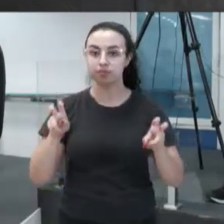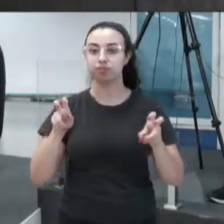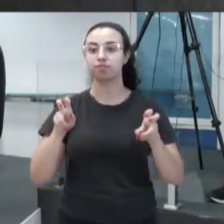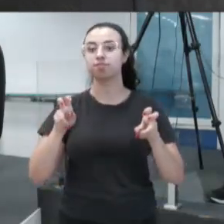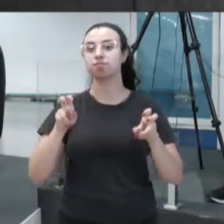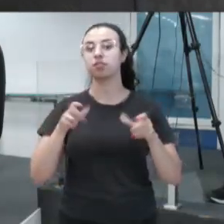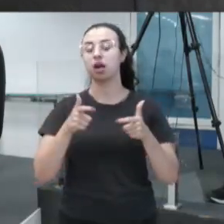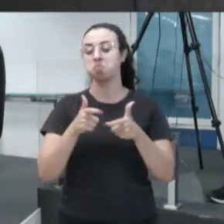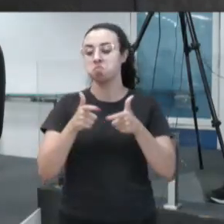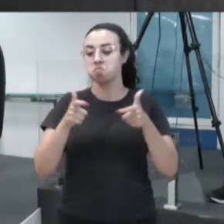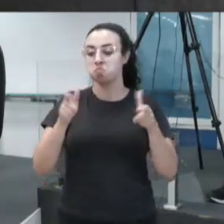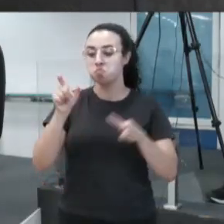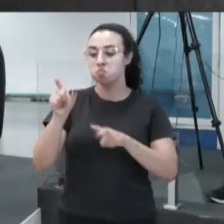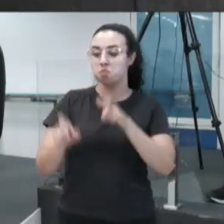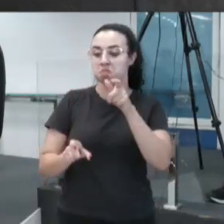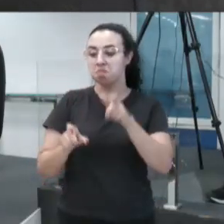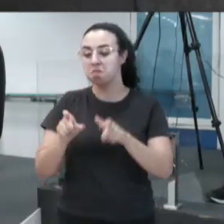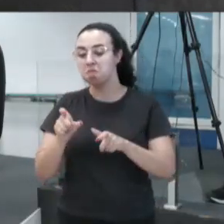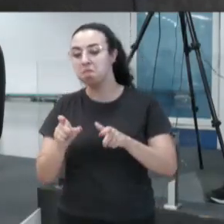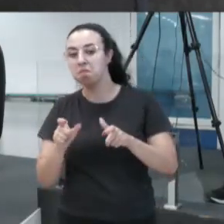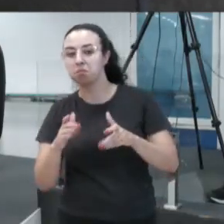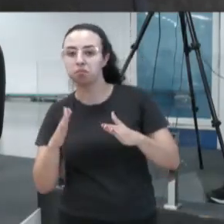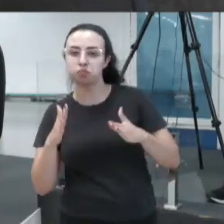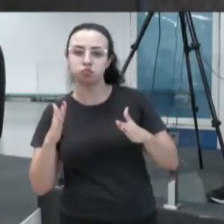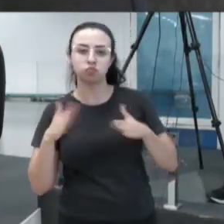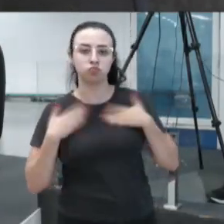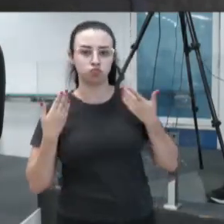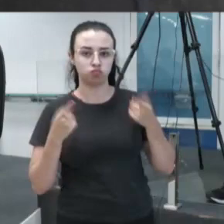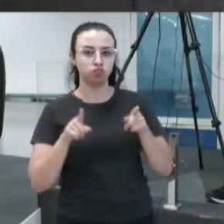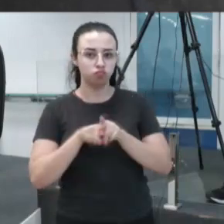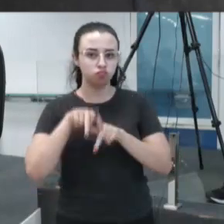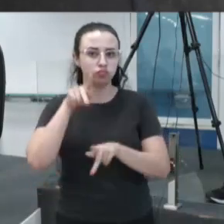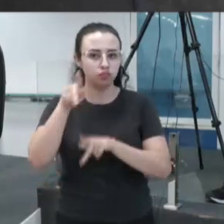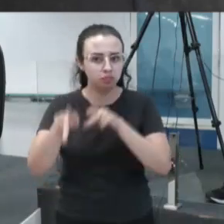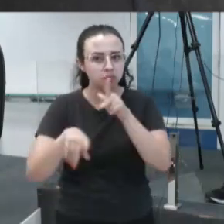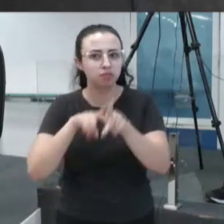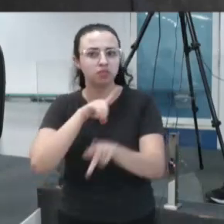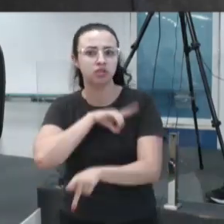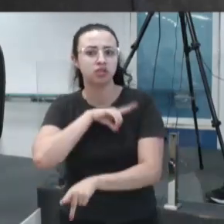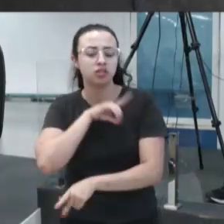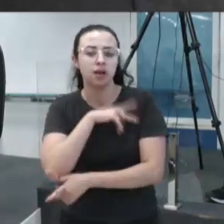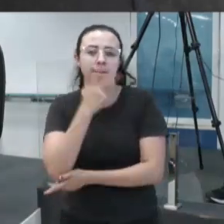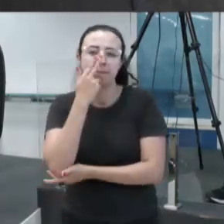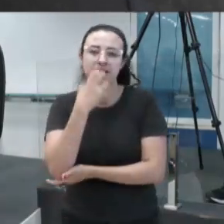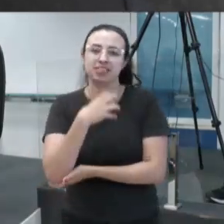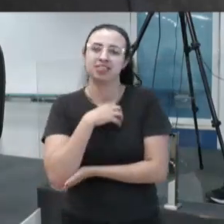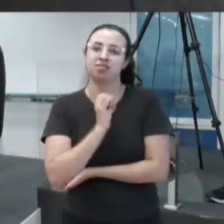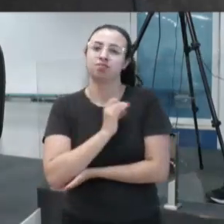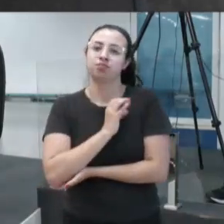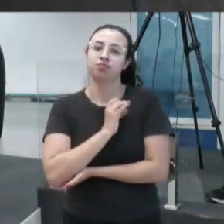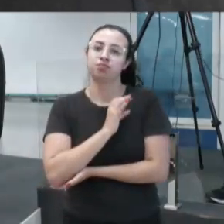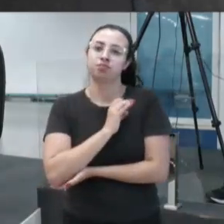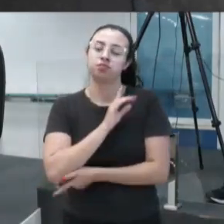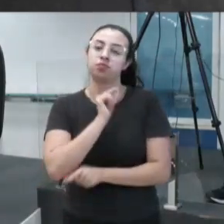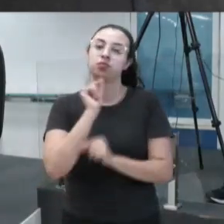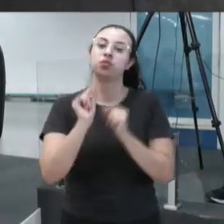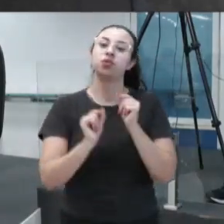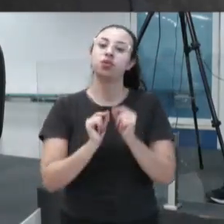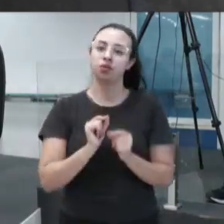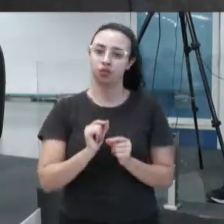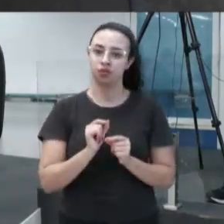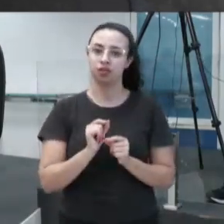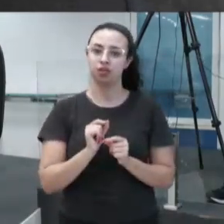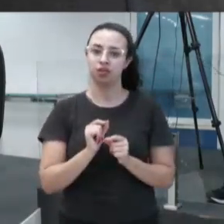indignação, e ao mesmo tempo deixou a população de Divinópolis com medo, nos últimos dias, que foi toda a questão envolvendo